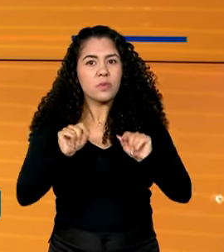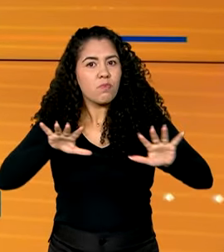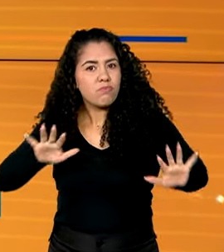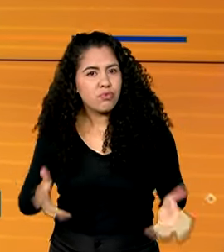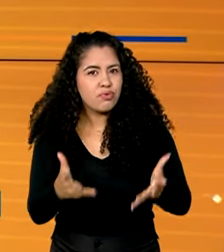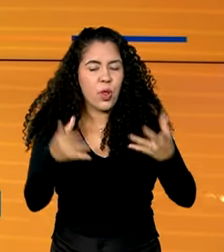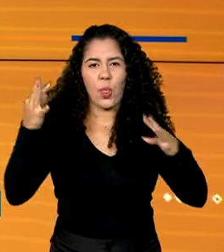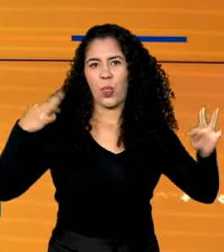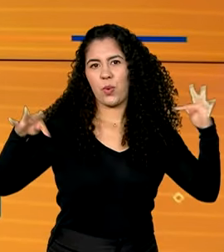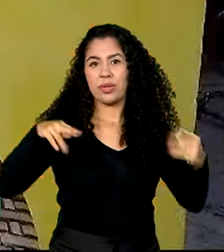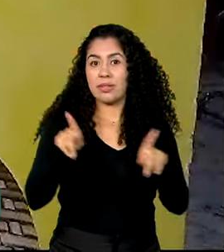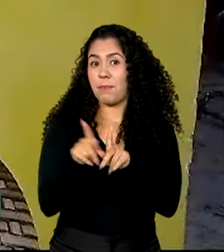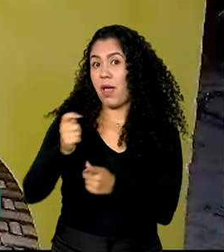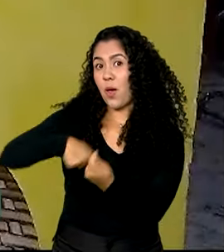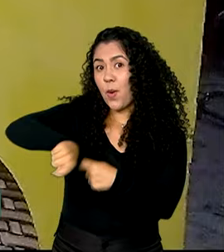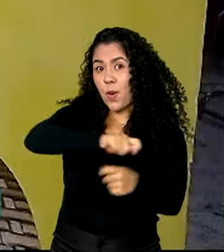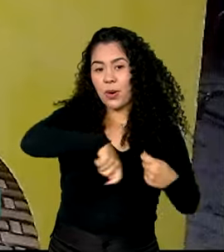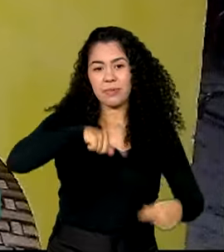turismo e a economia.